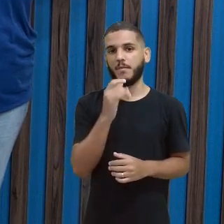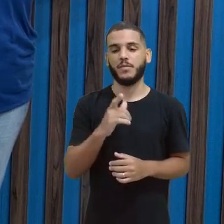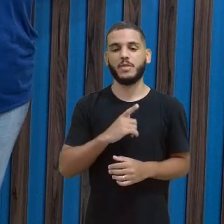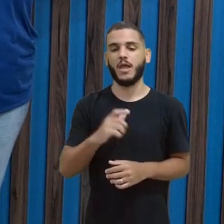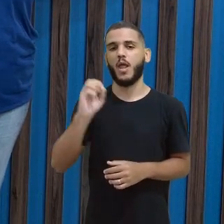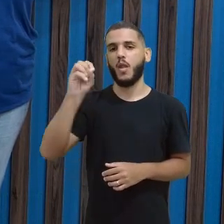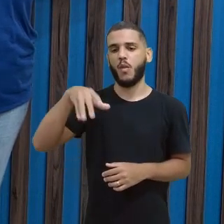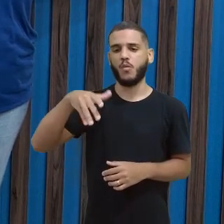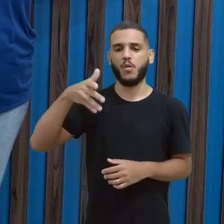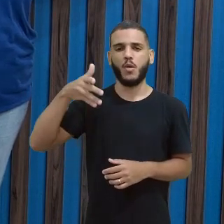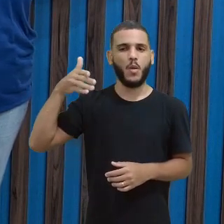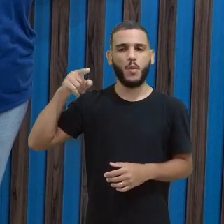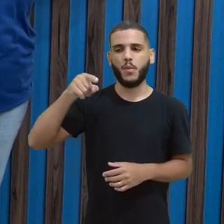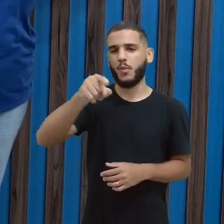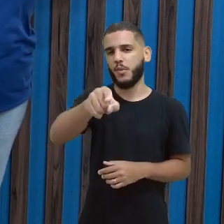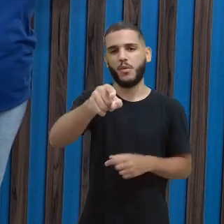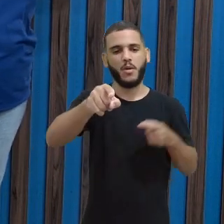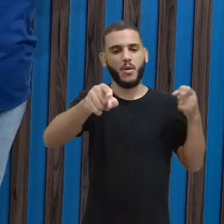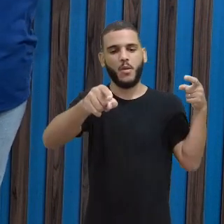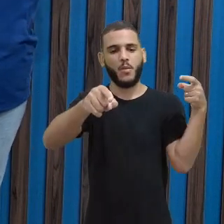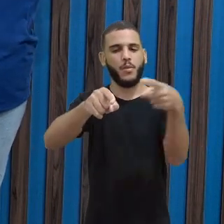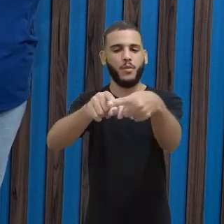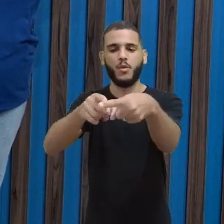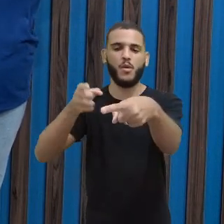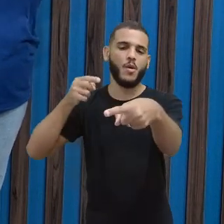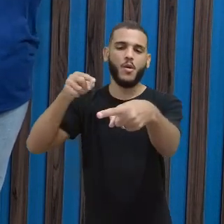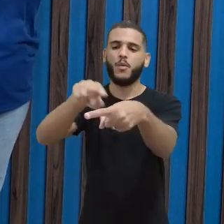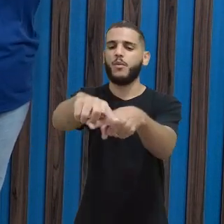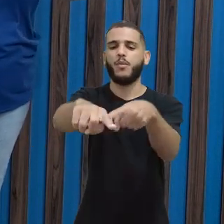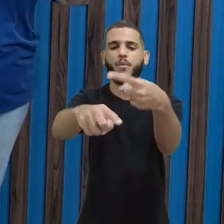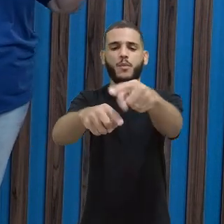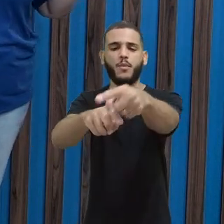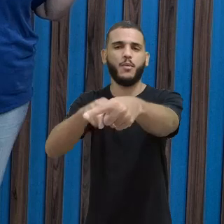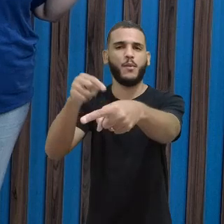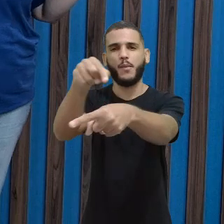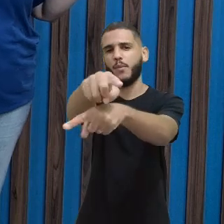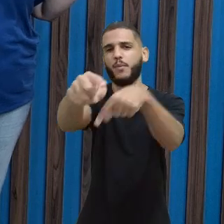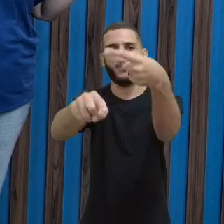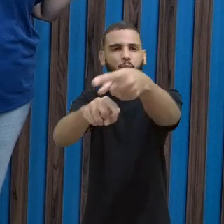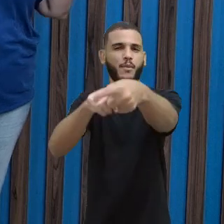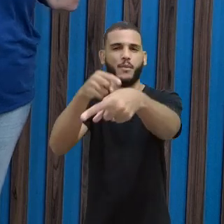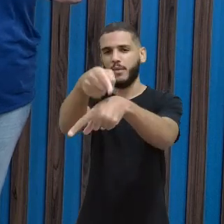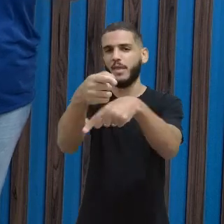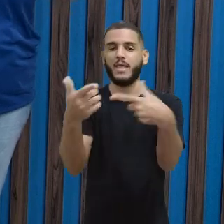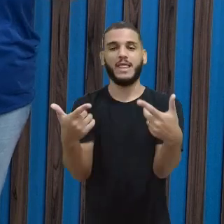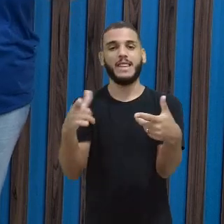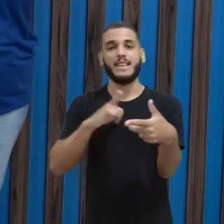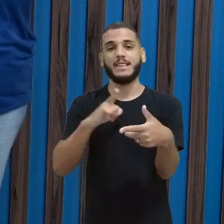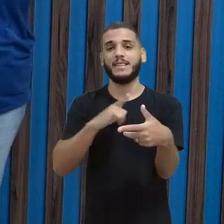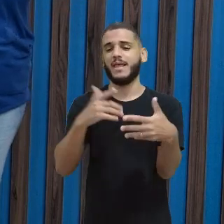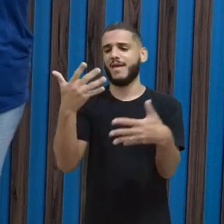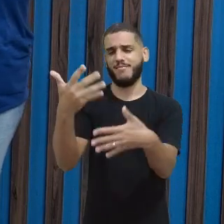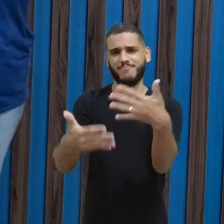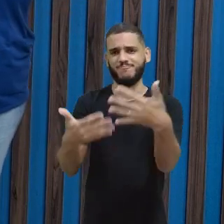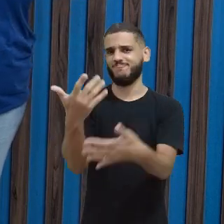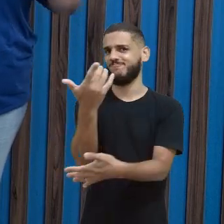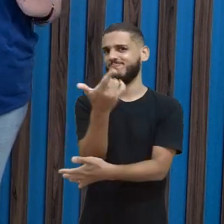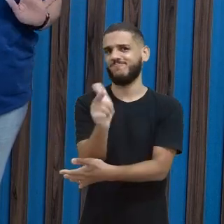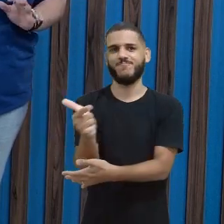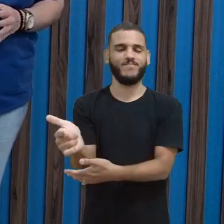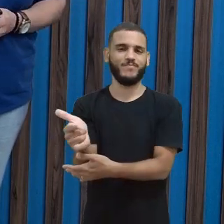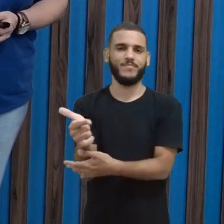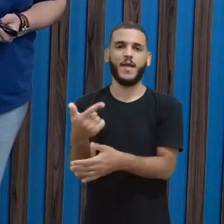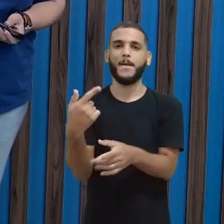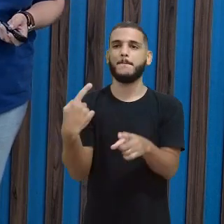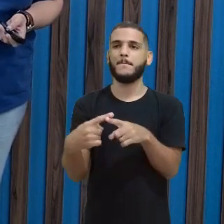luminosa que já está ali naquela direção. O outro vai passar assim, ó. Sem atrapalhar aquela direção que aquela fonte está